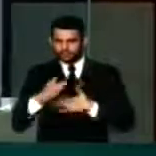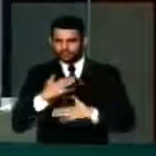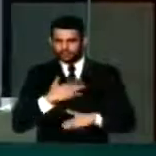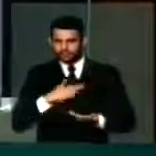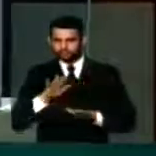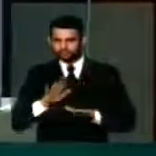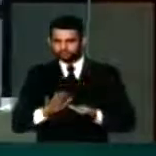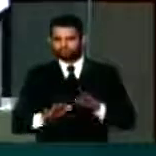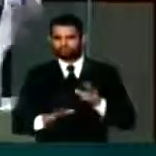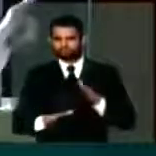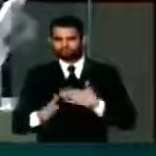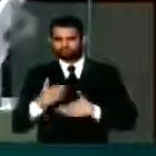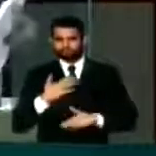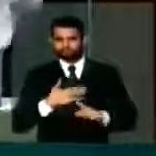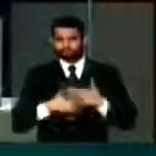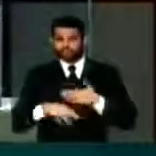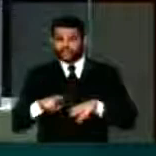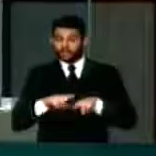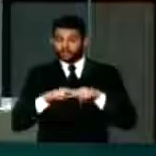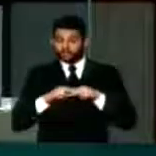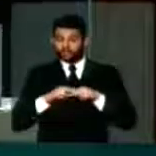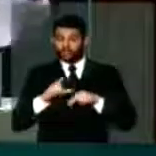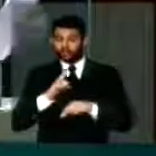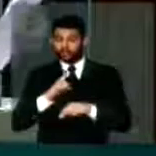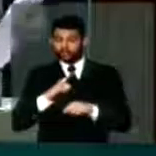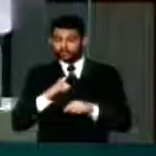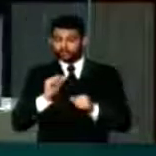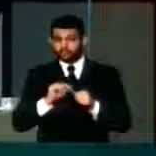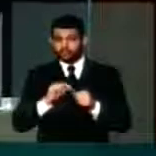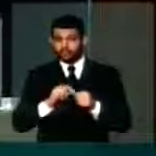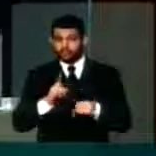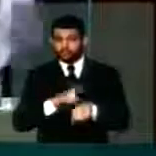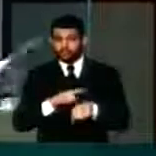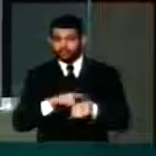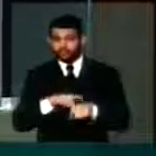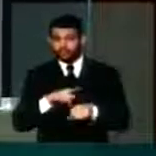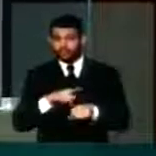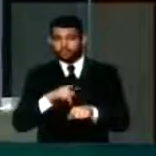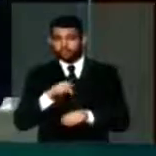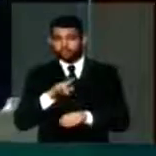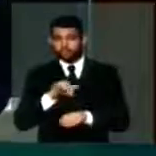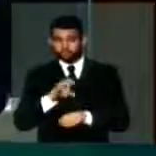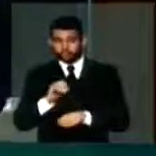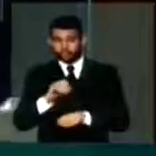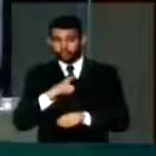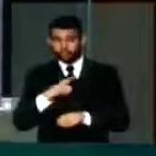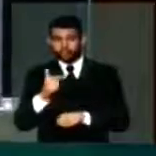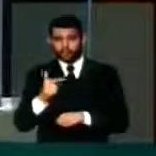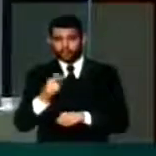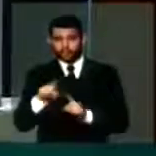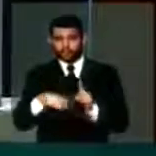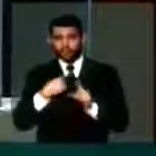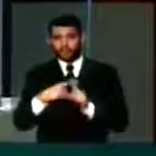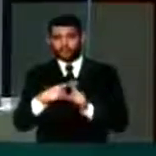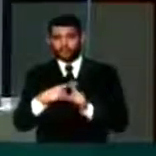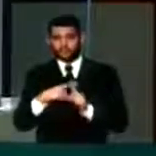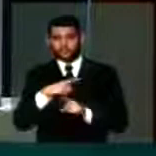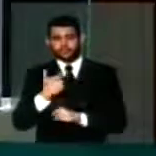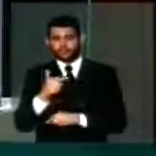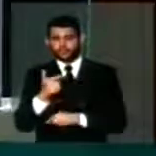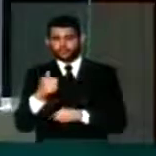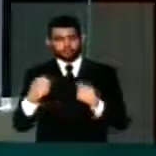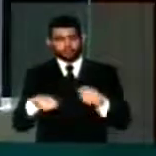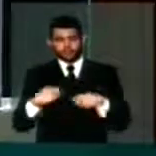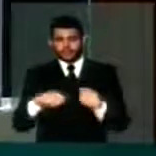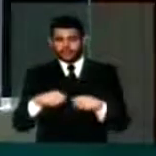andor. Isso apenas tem um efeito positivo, porque não haverá e não